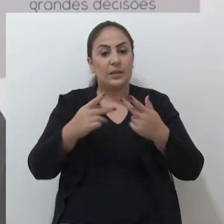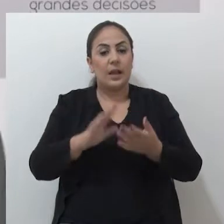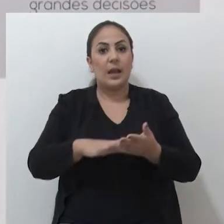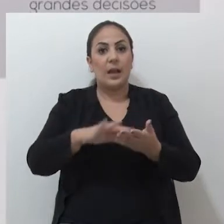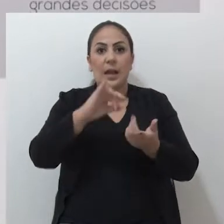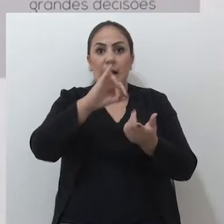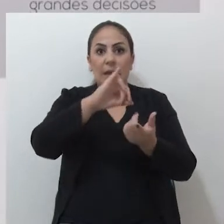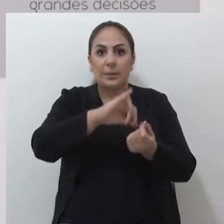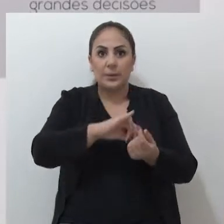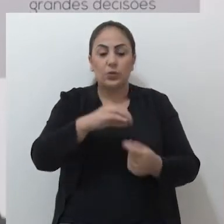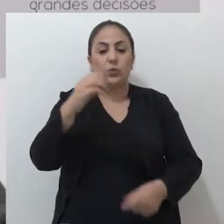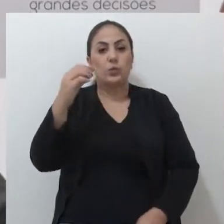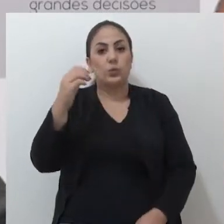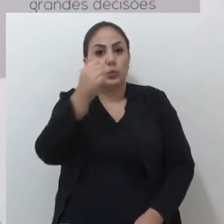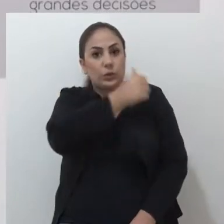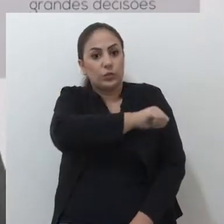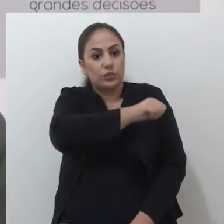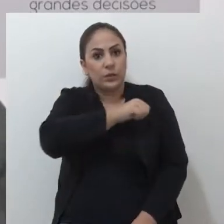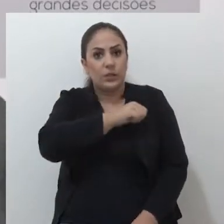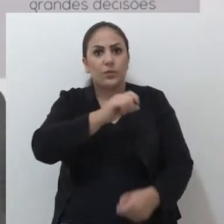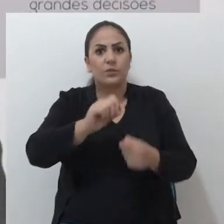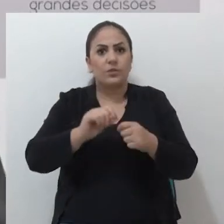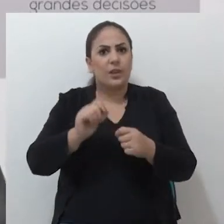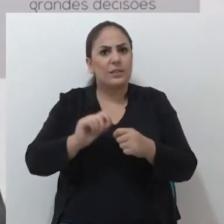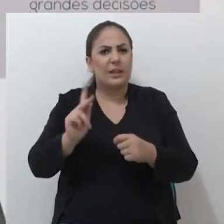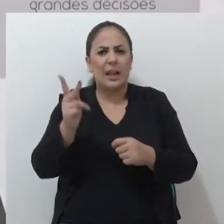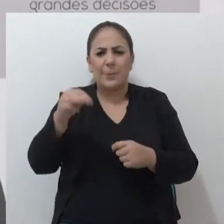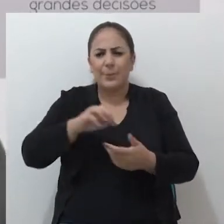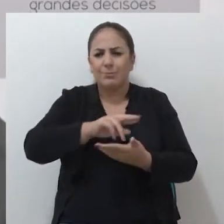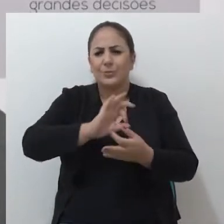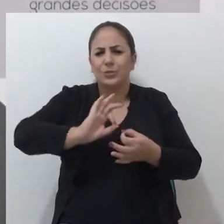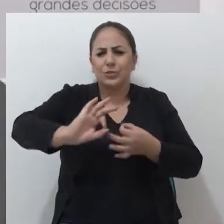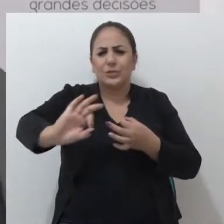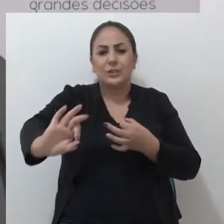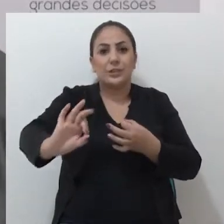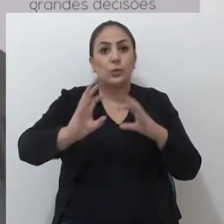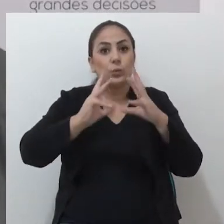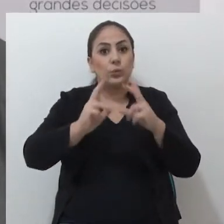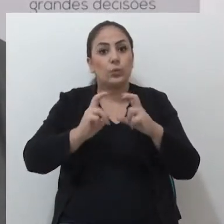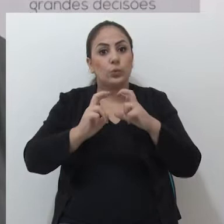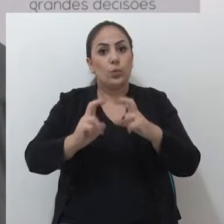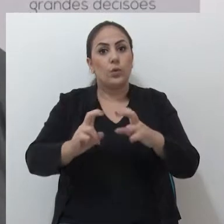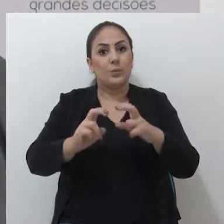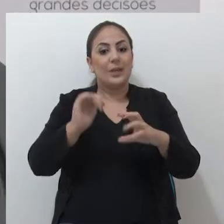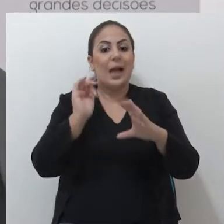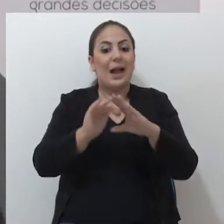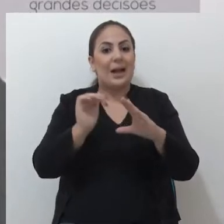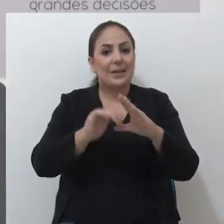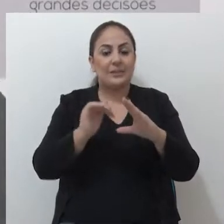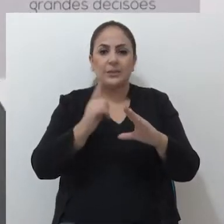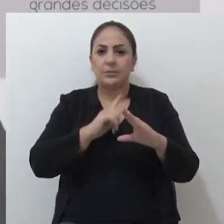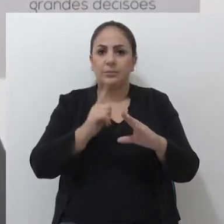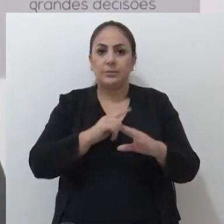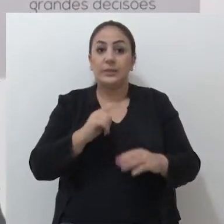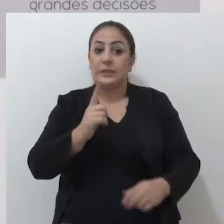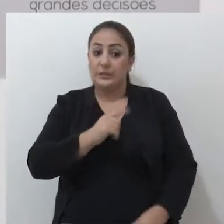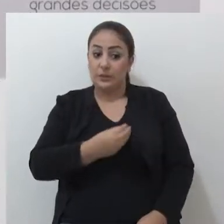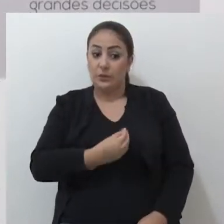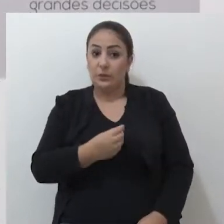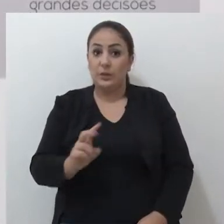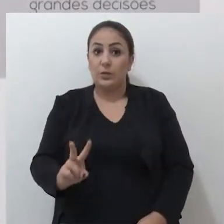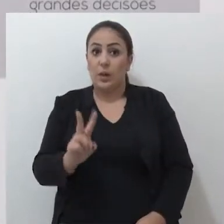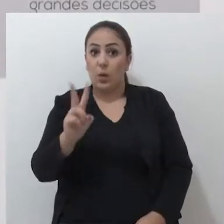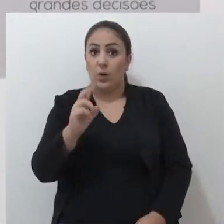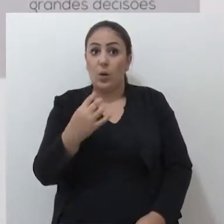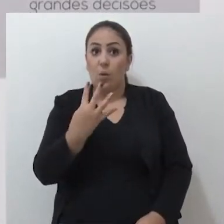Janeiro, que faz uma linha de quilômetros e quilômetros, com todos os ônibus com ar-condicionado, está 4